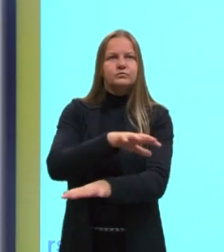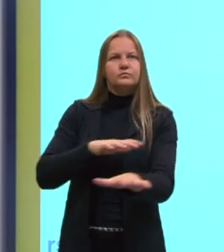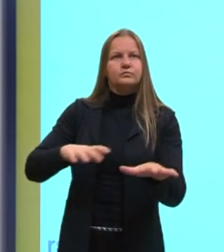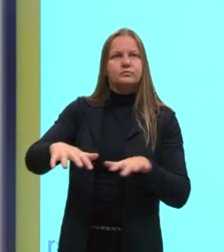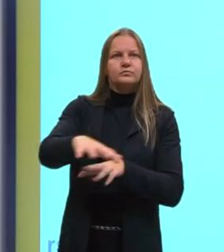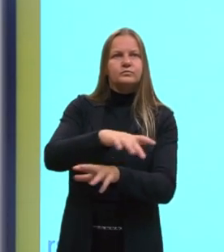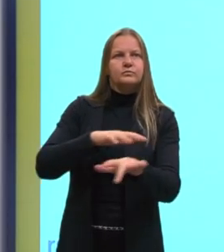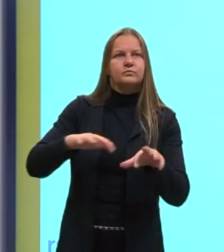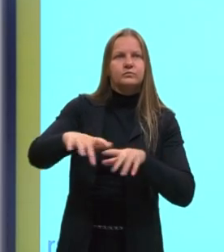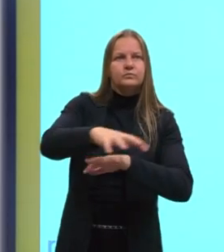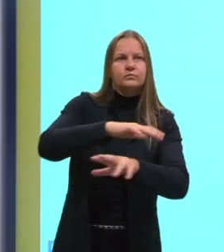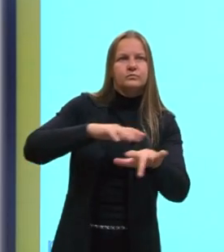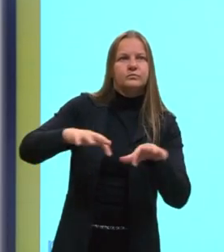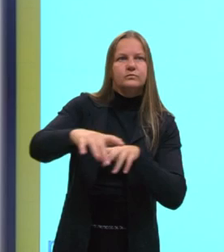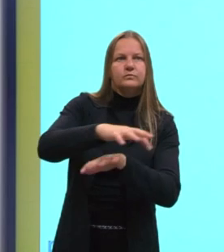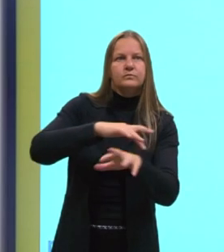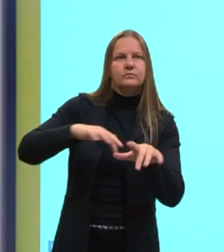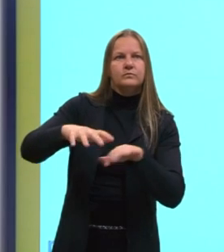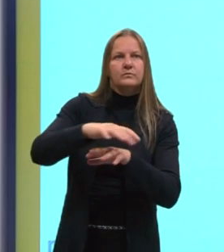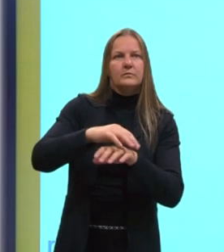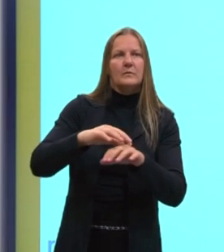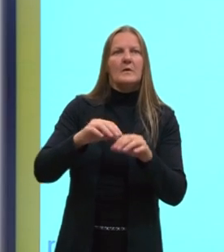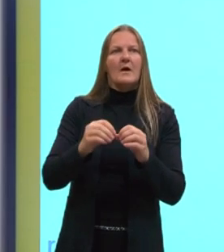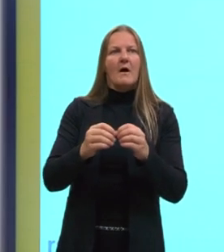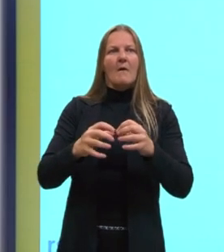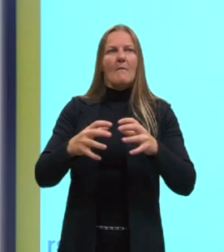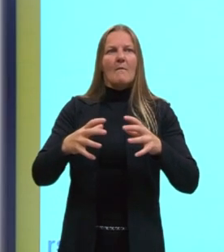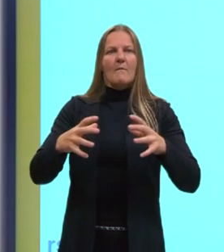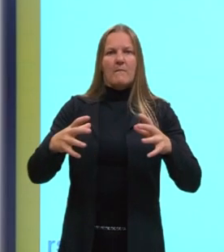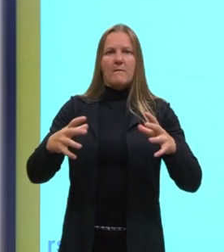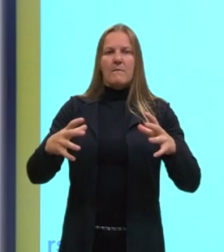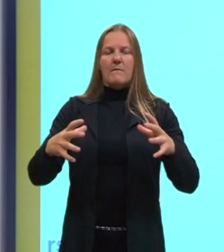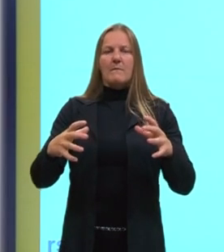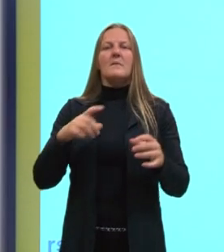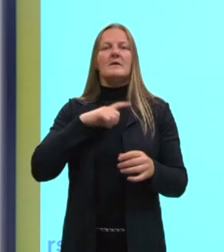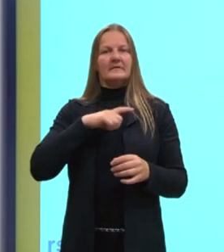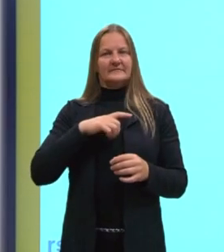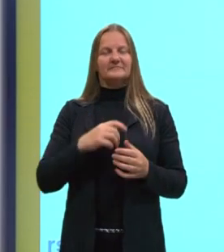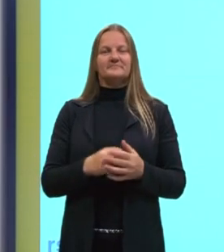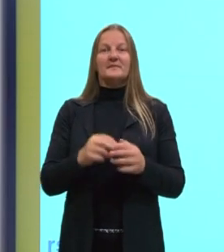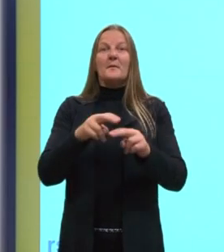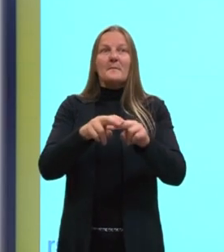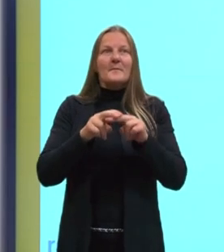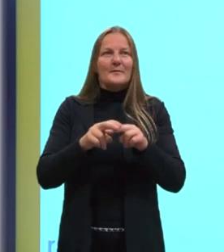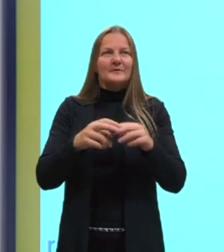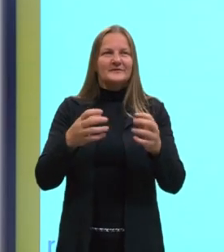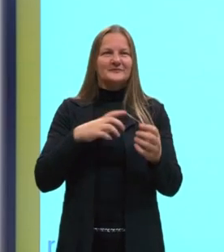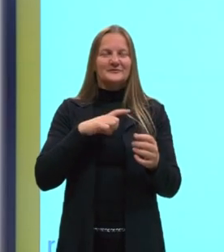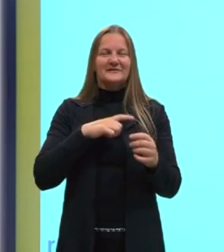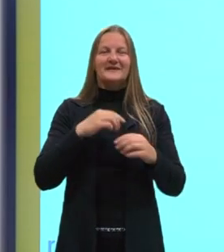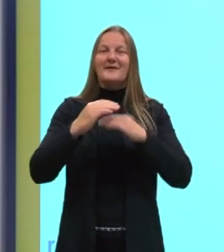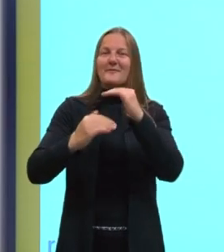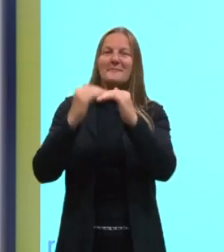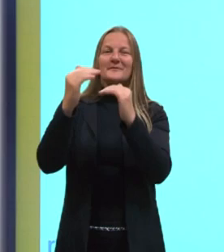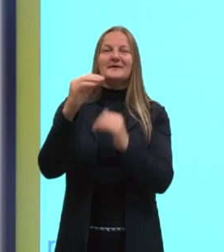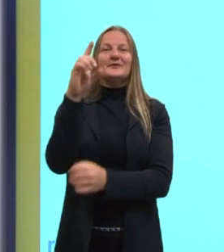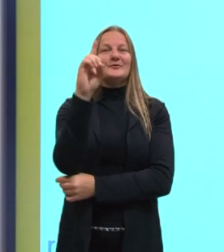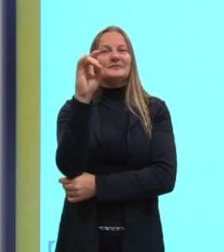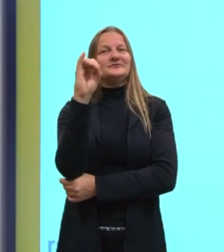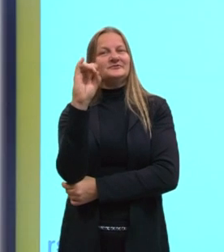isso faz, então, que haja o quê? Um aumento de tamanho. Por isso que a gente chama esse processo, então, de